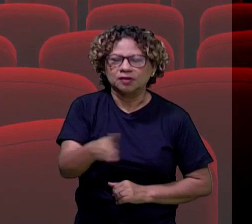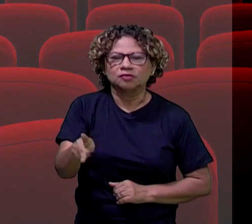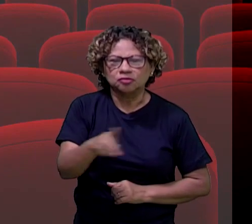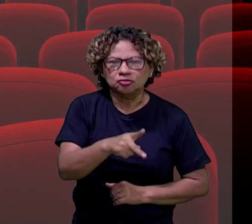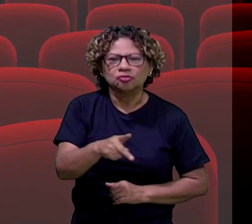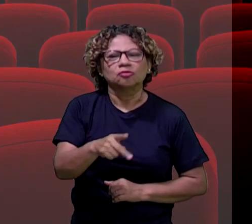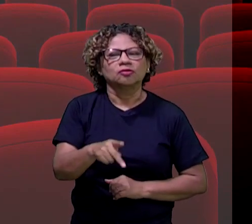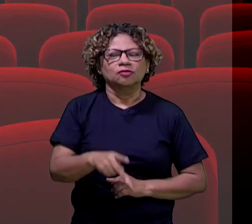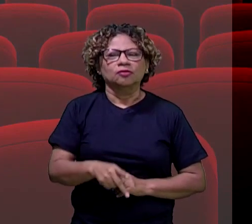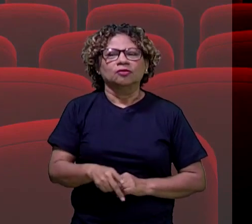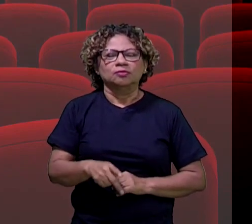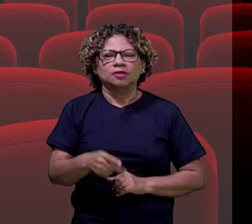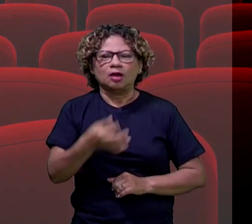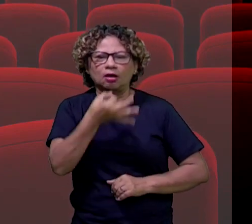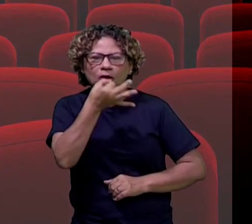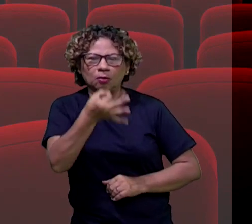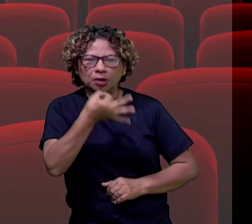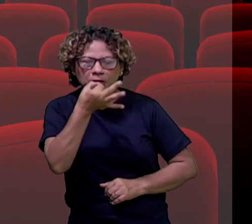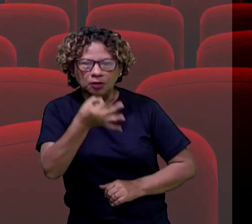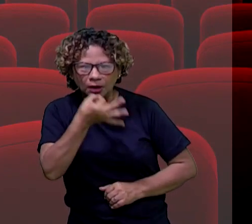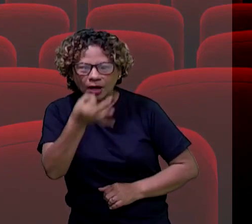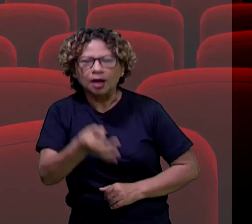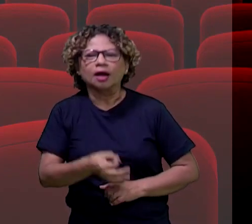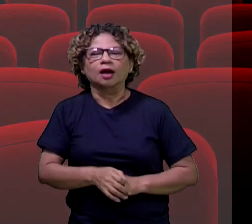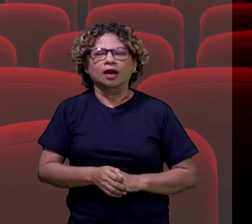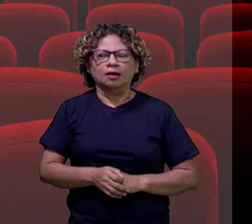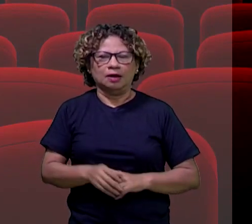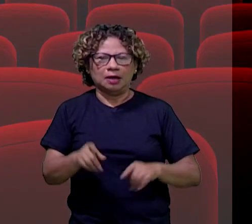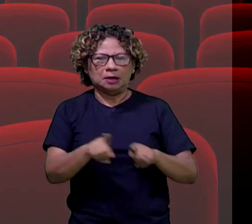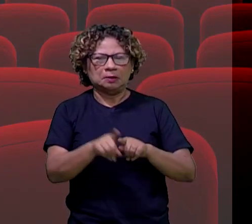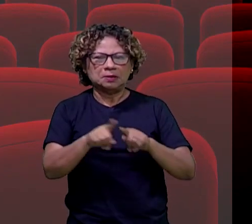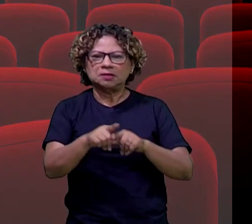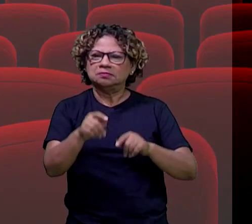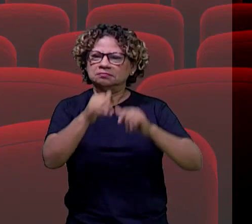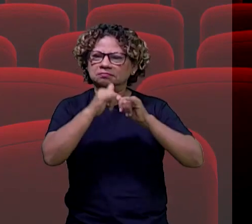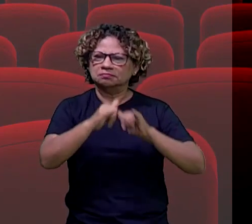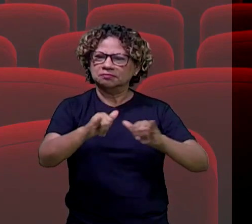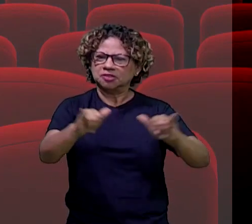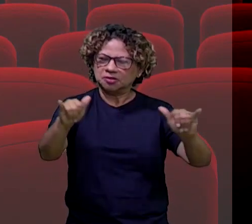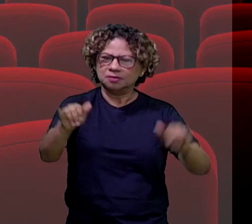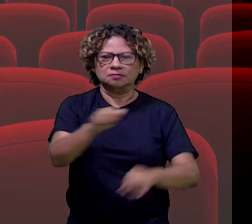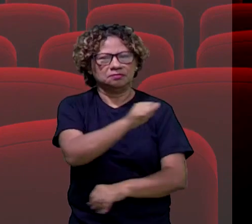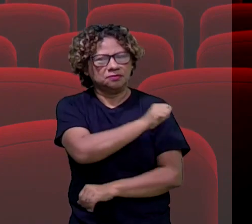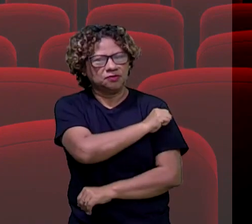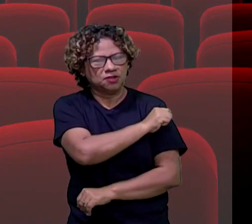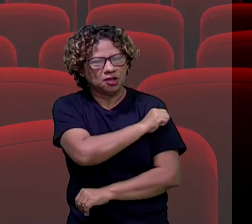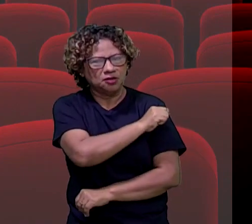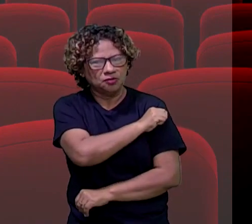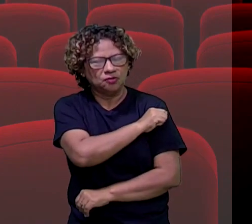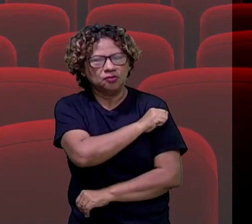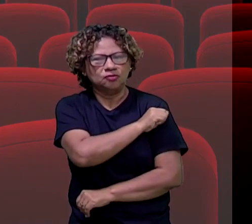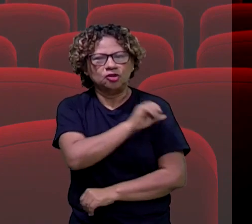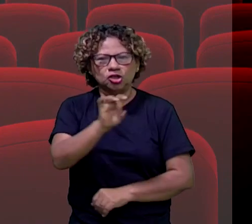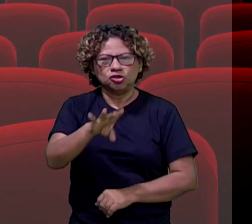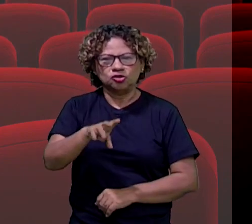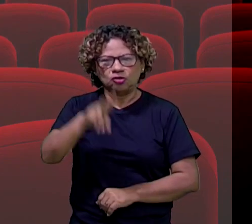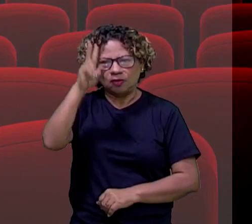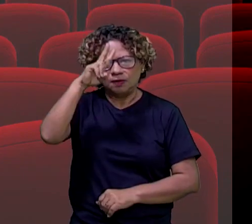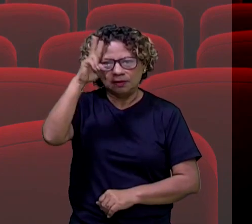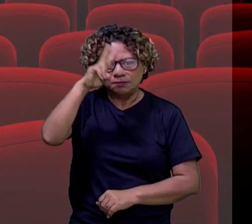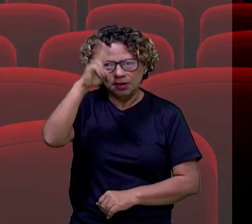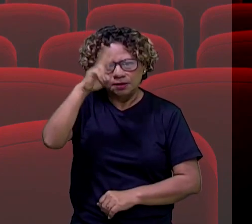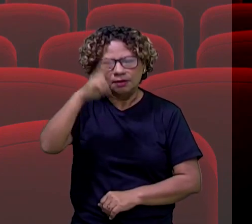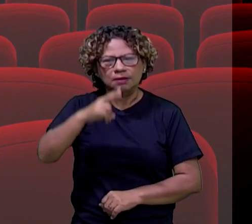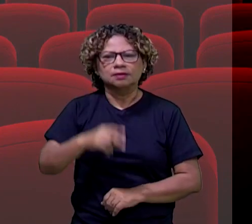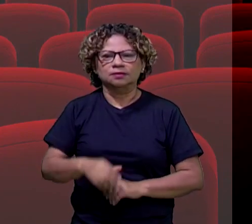momento, né? Trazendo aí um recadinho de casa, né? Para os nossos alunos. E só relembrando, tá, gente? A gente está fazendo